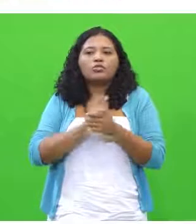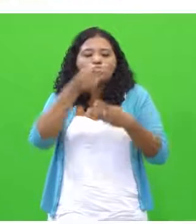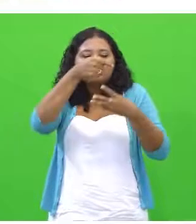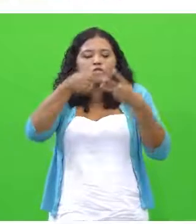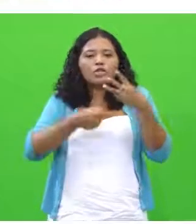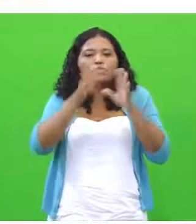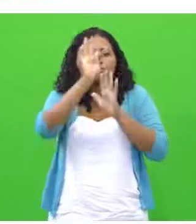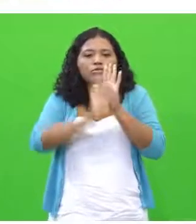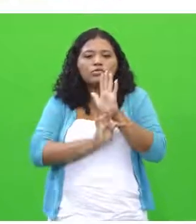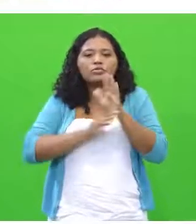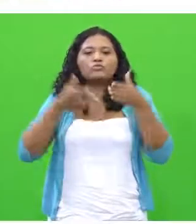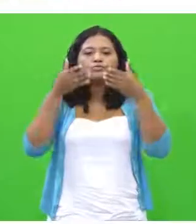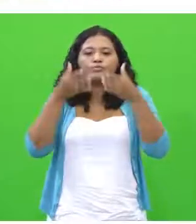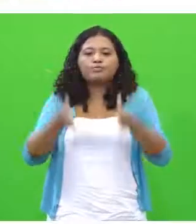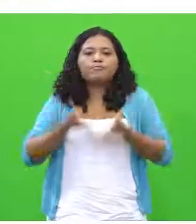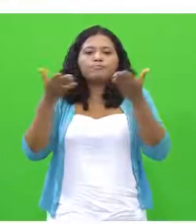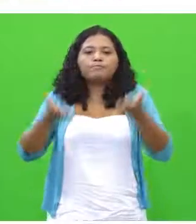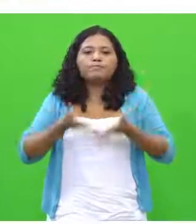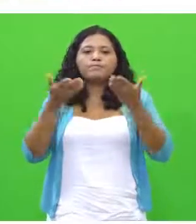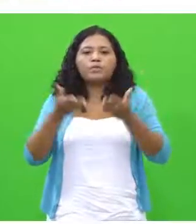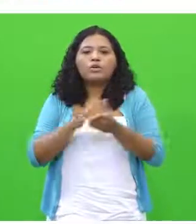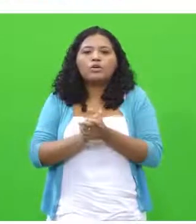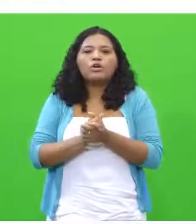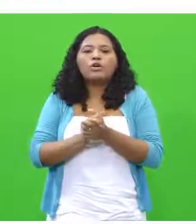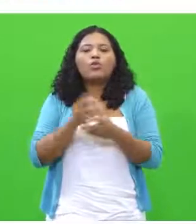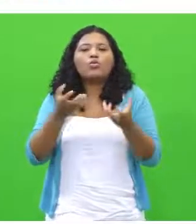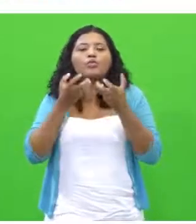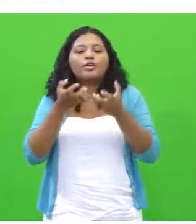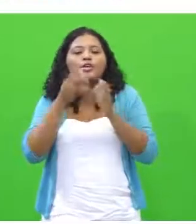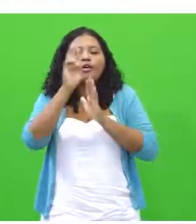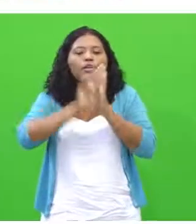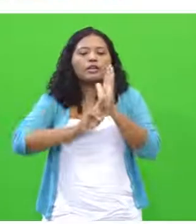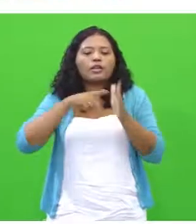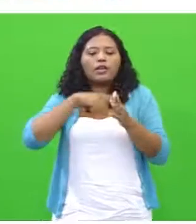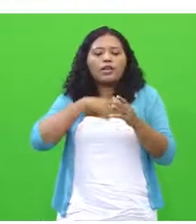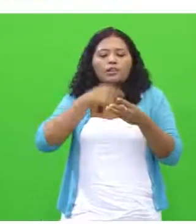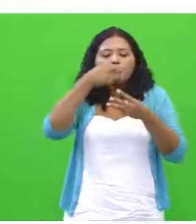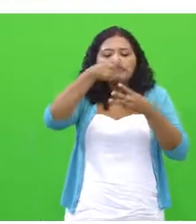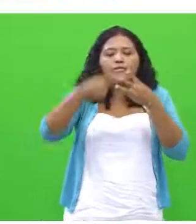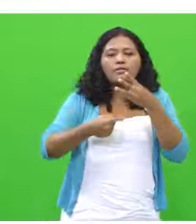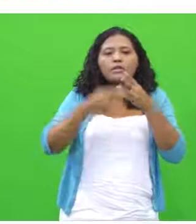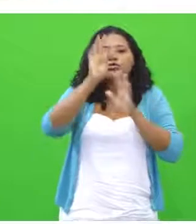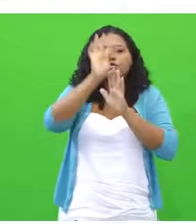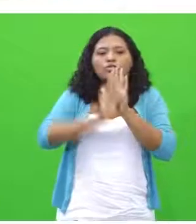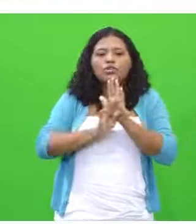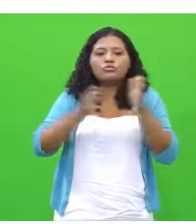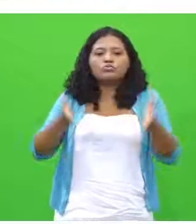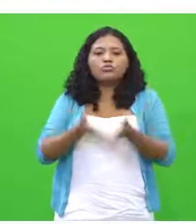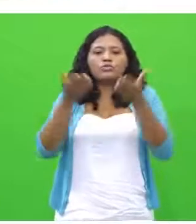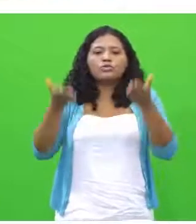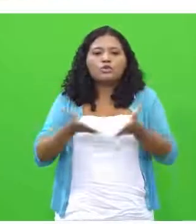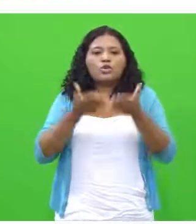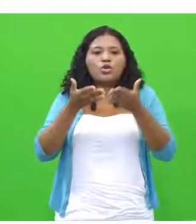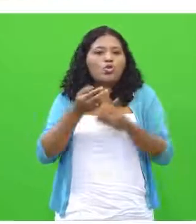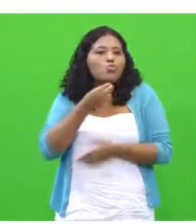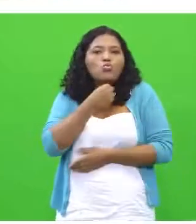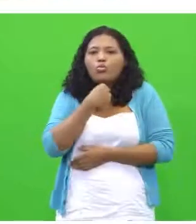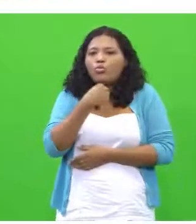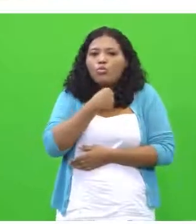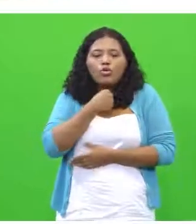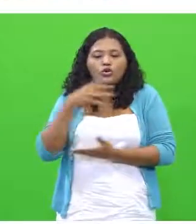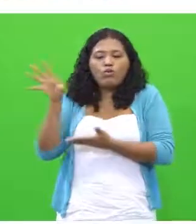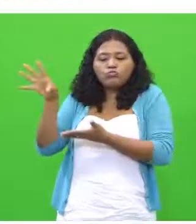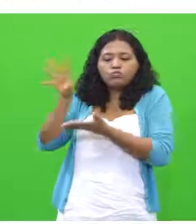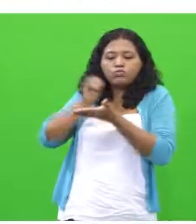motivadores. Na proposta de redação vem três textos motivadores. Não fazer a cópia literal.